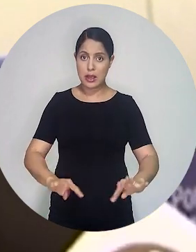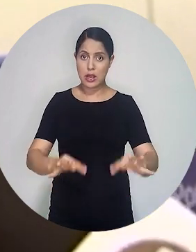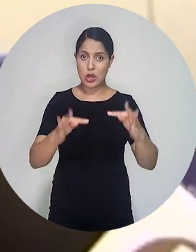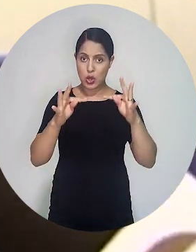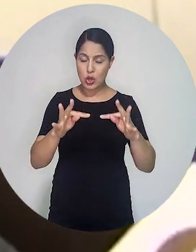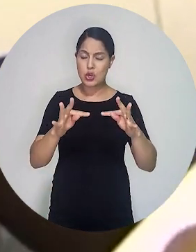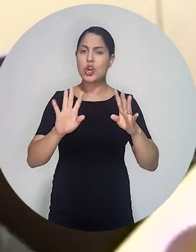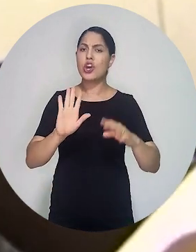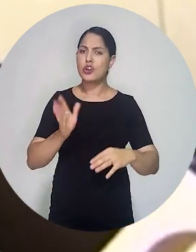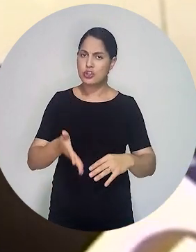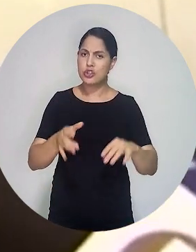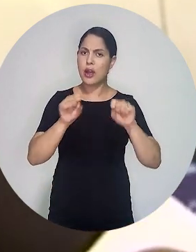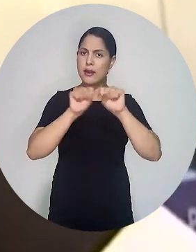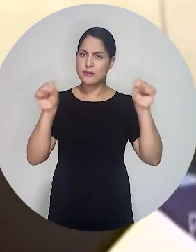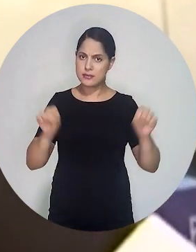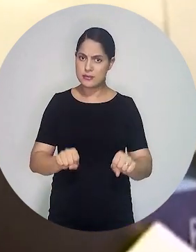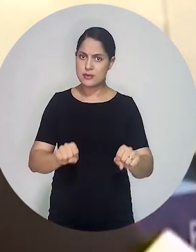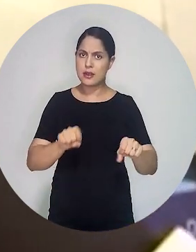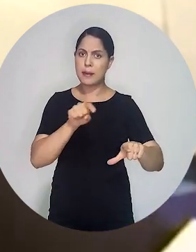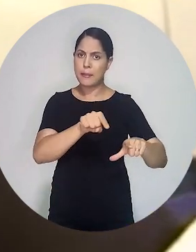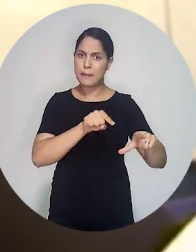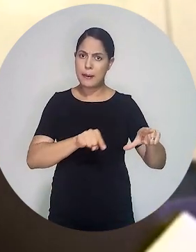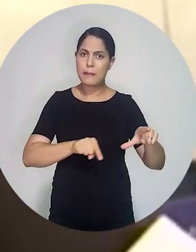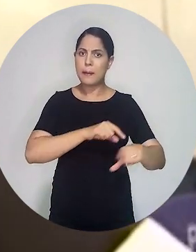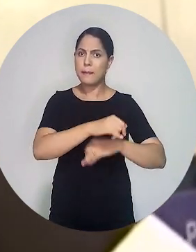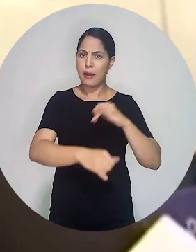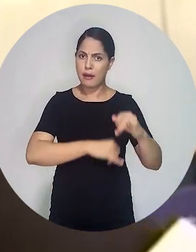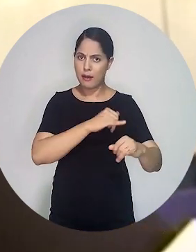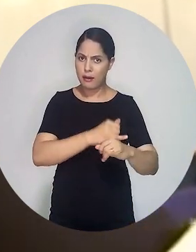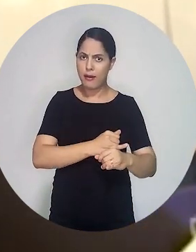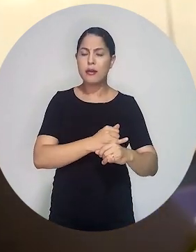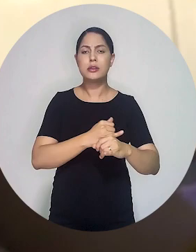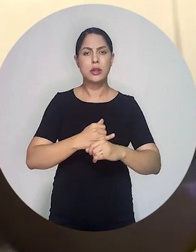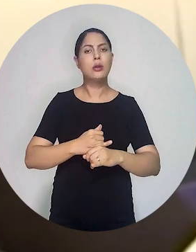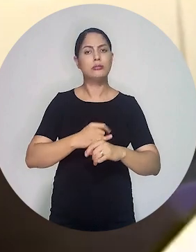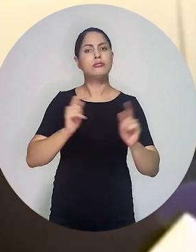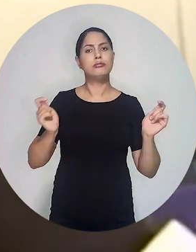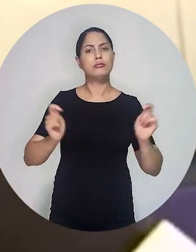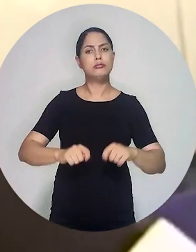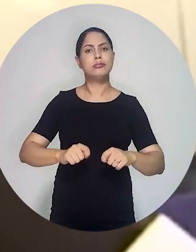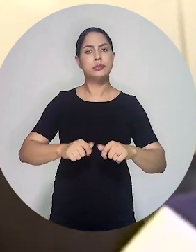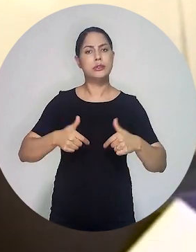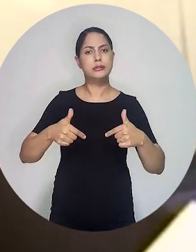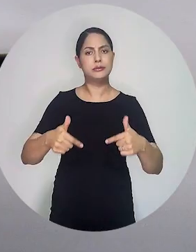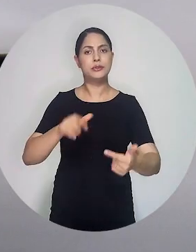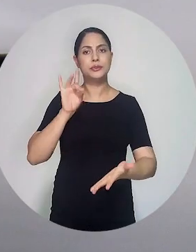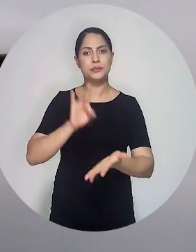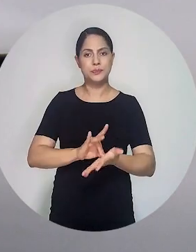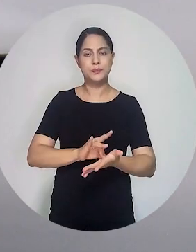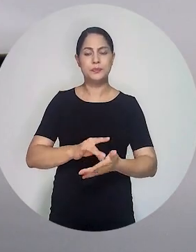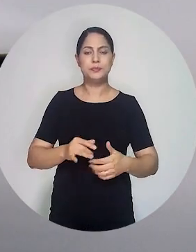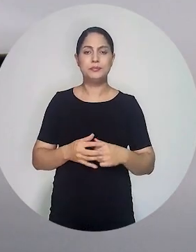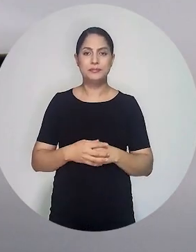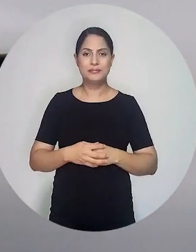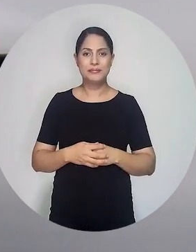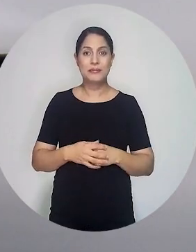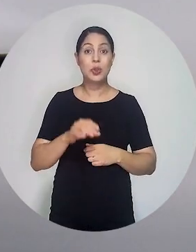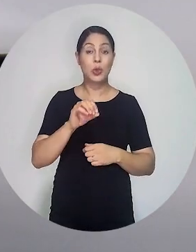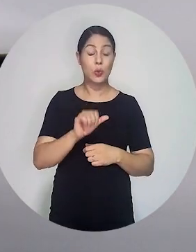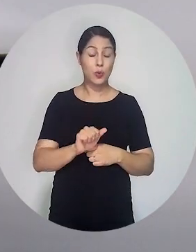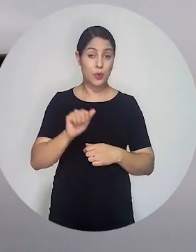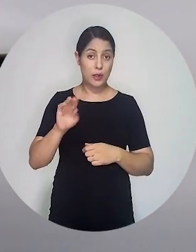informática para que os sistemas já lacrados sejam executados de forma adequada, sem sobressalto. A Ordem dos